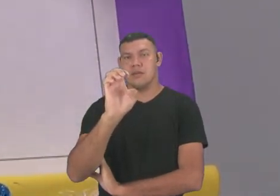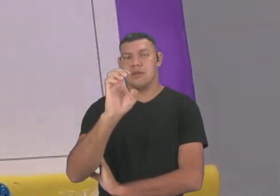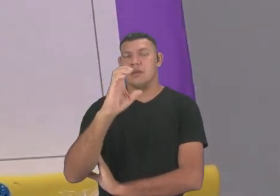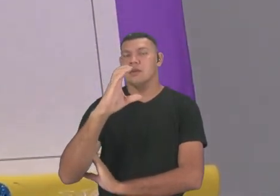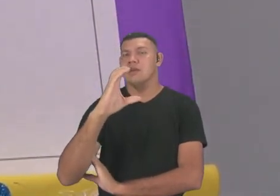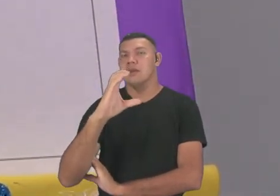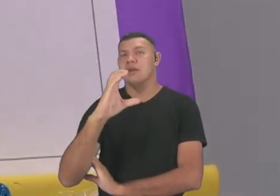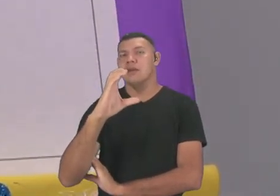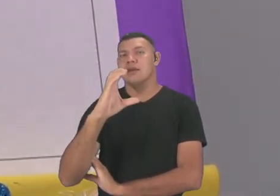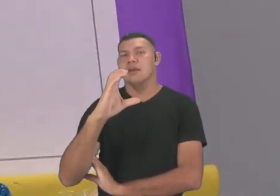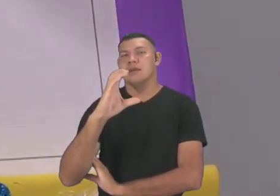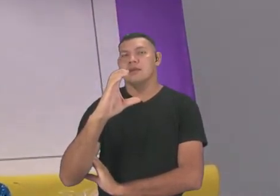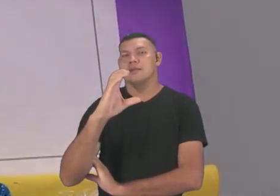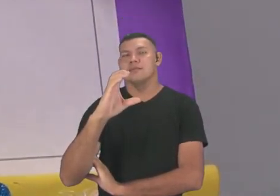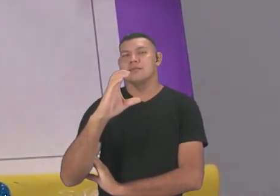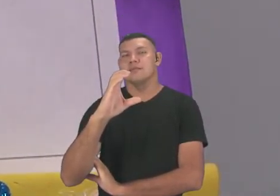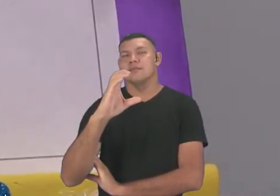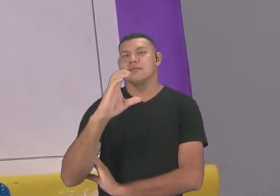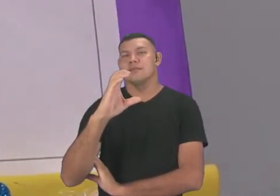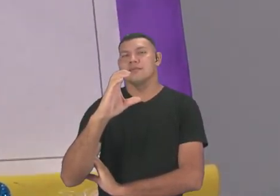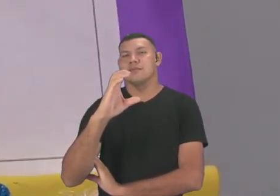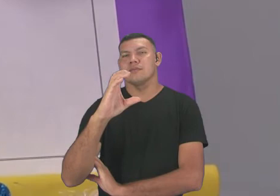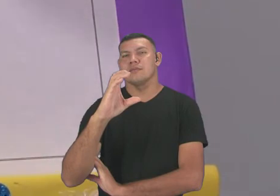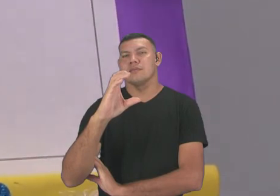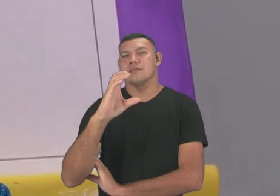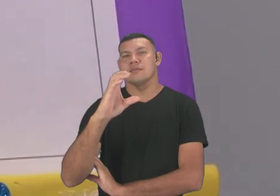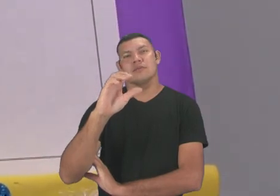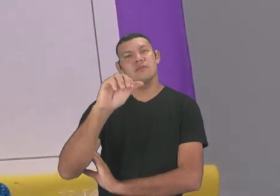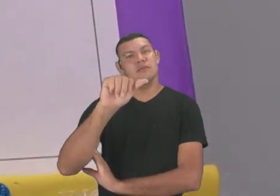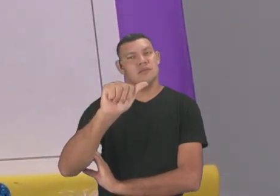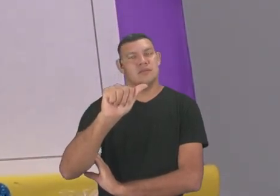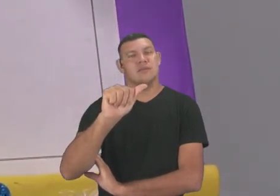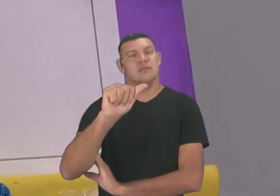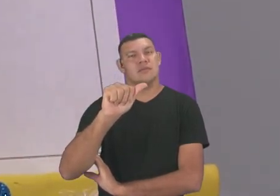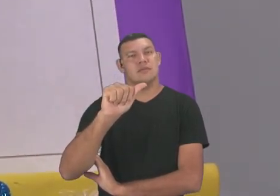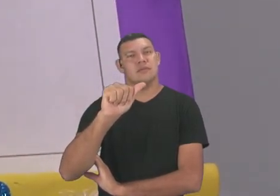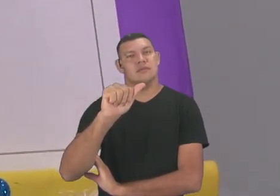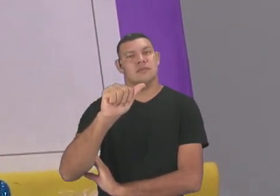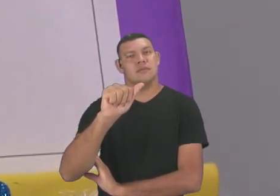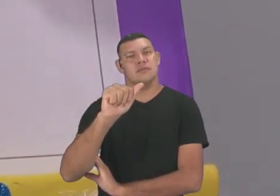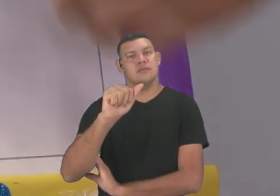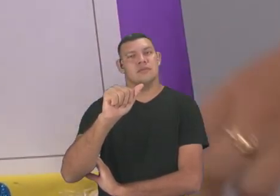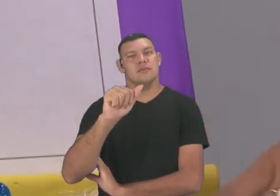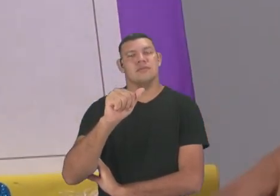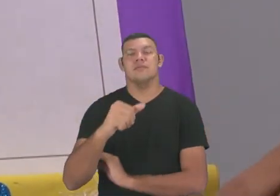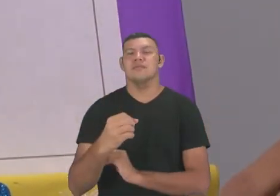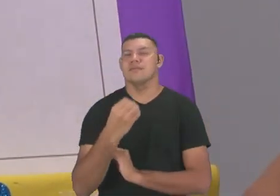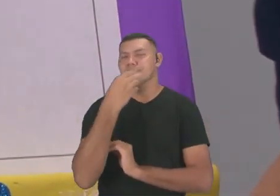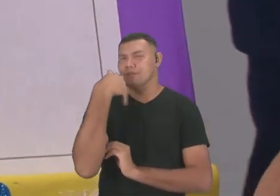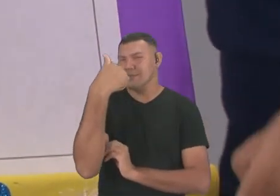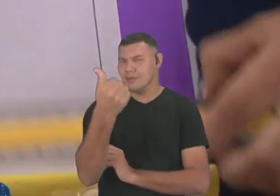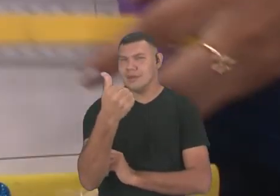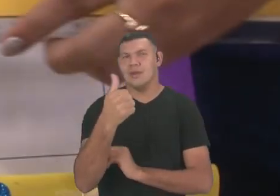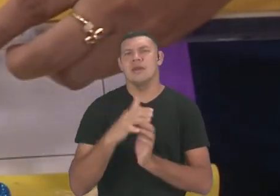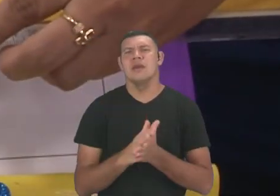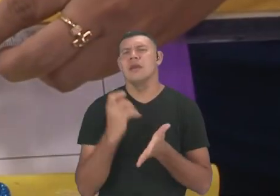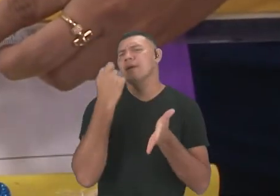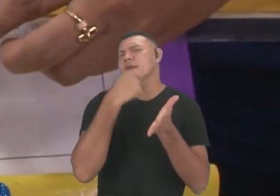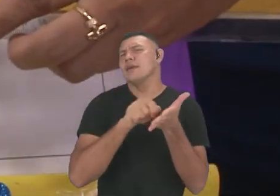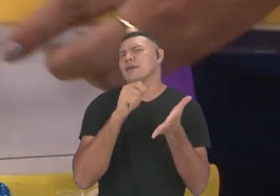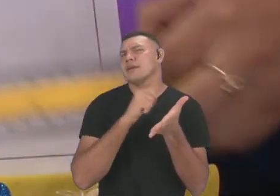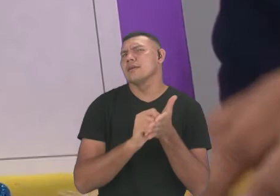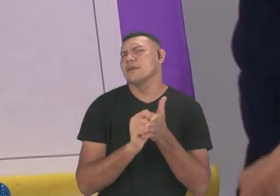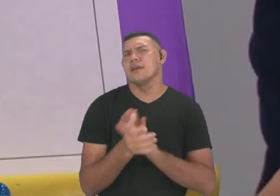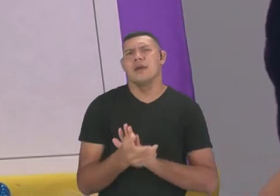boneca. Está faltando o quê? Letra C e letra A. Muito bem. E para escrever a